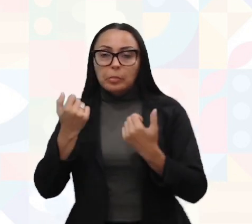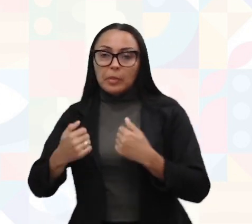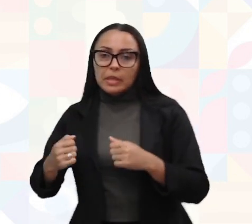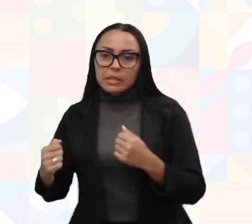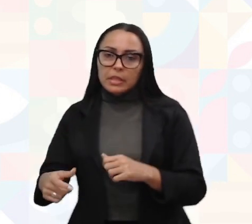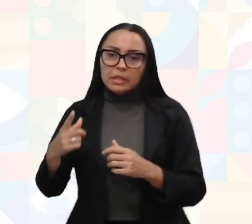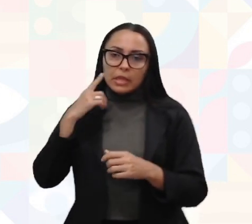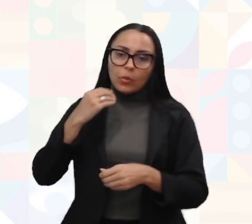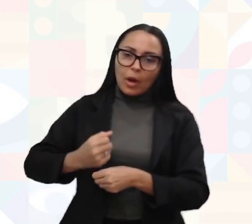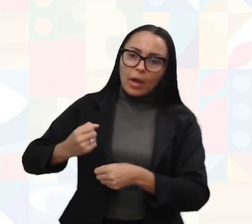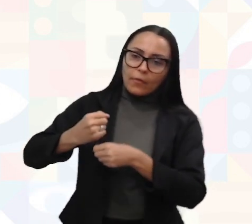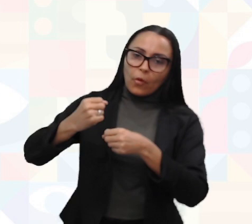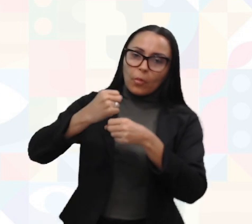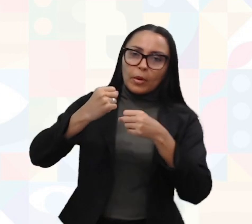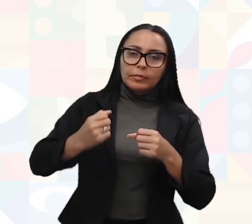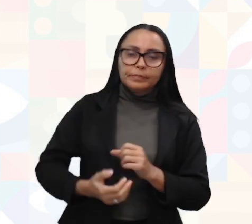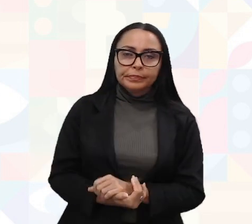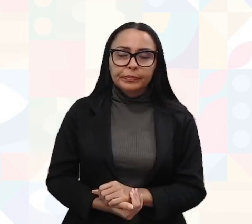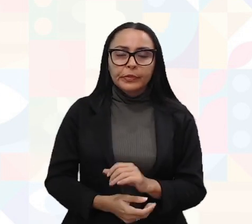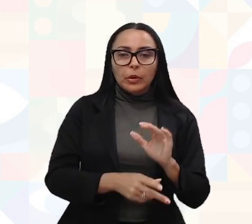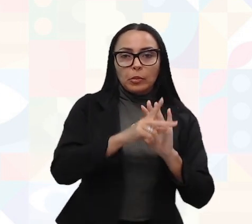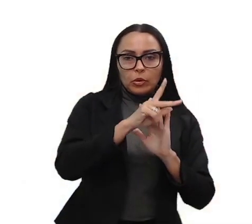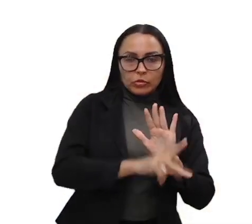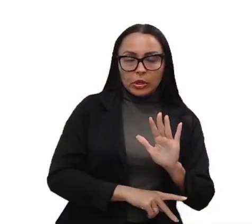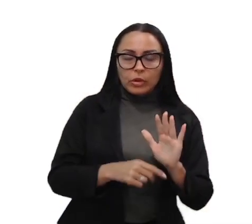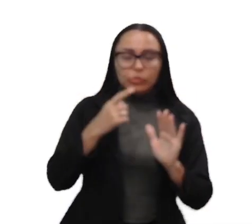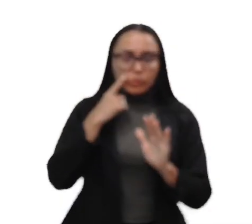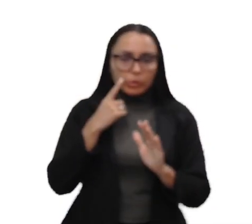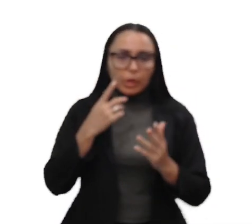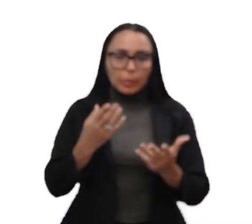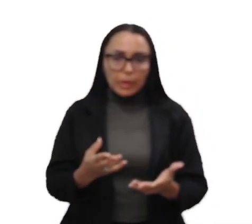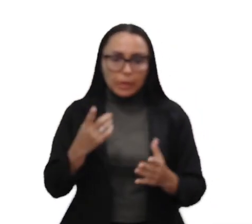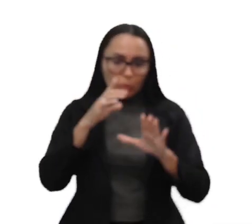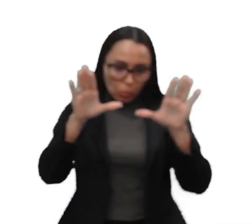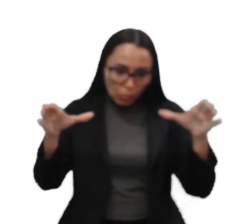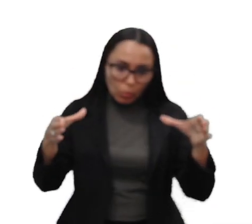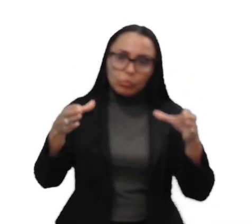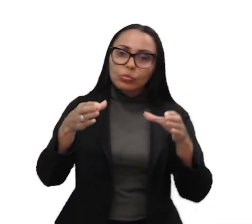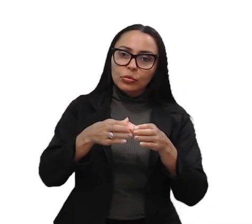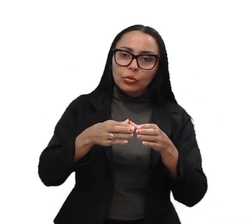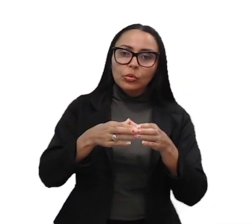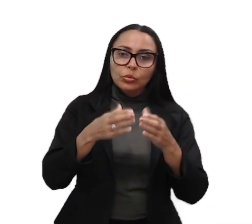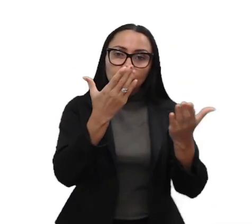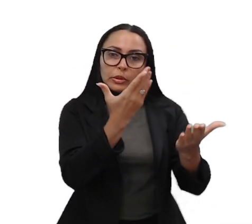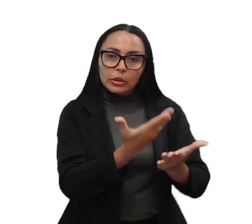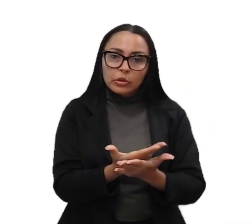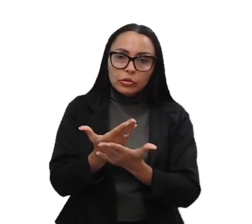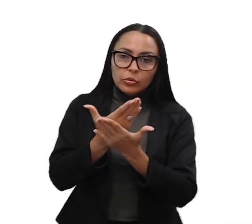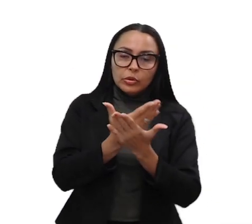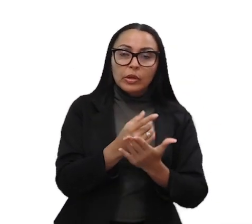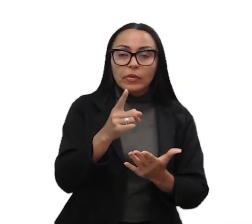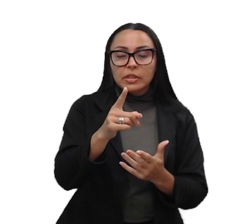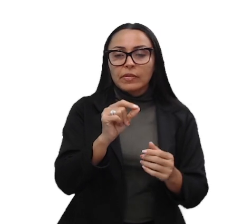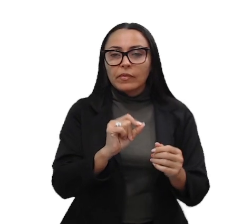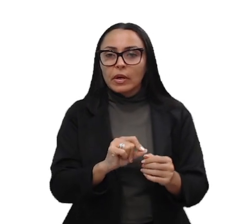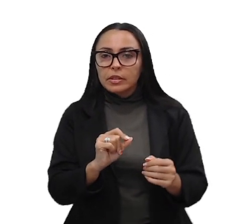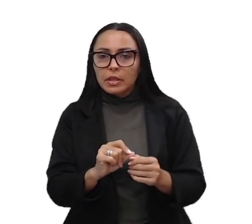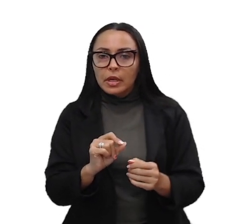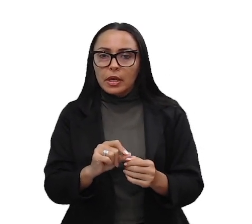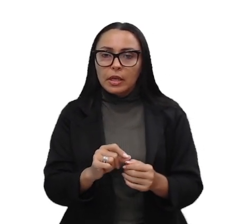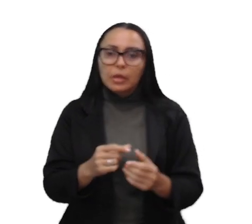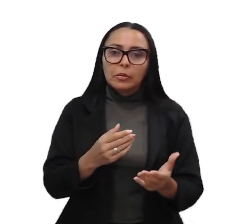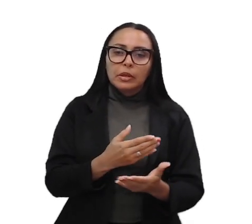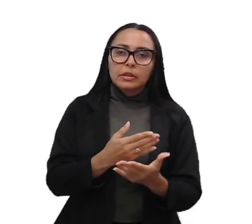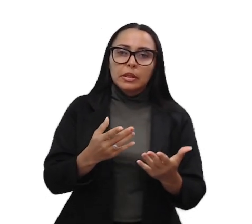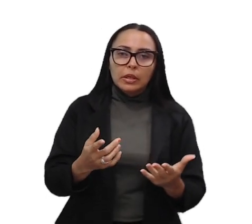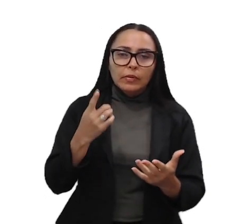uma reforma. Então o projeto de interiores vai ser justamente esse conjunto de estudos que você vai fazer para trazer bem-estar,